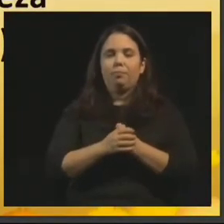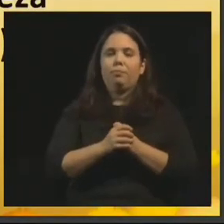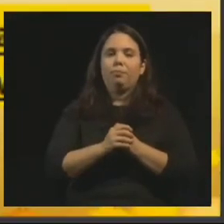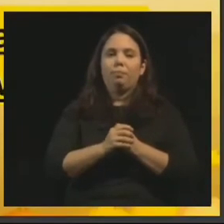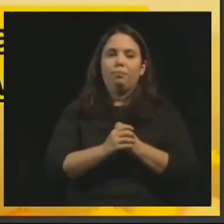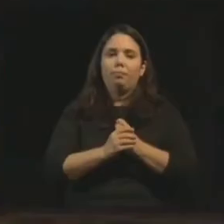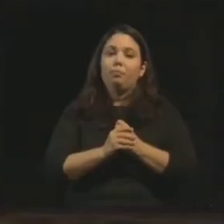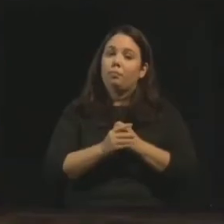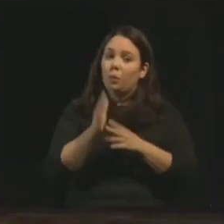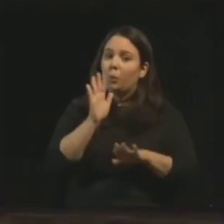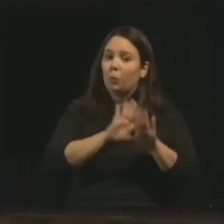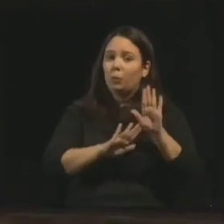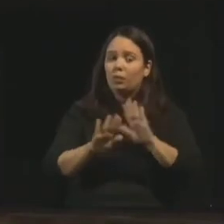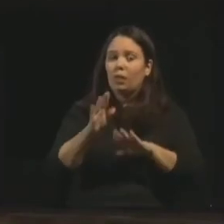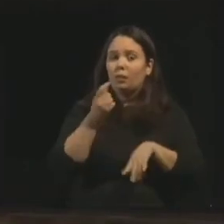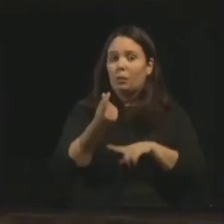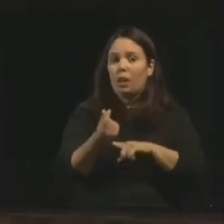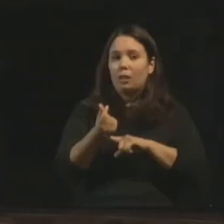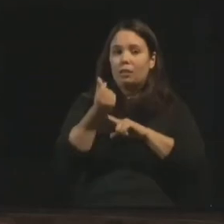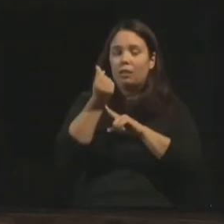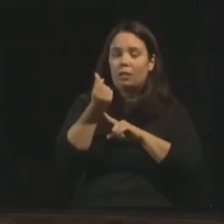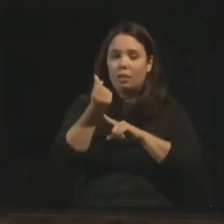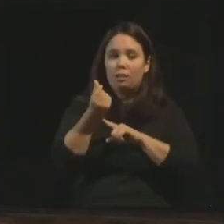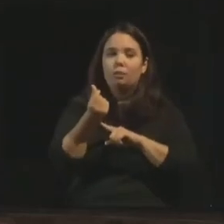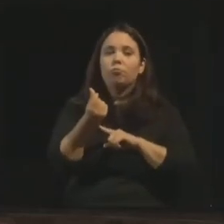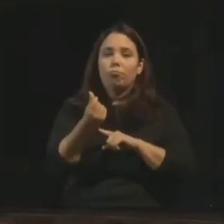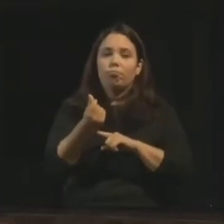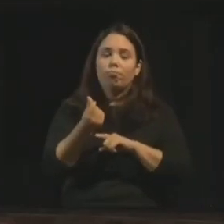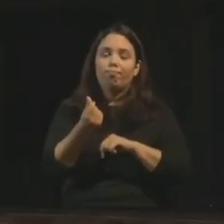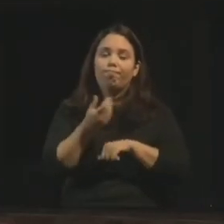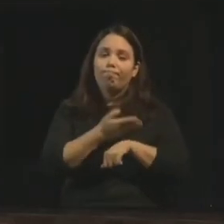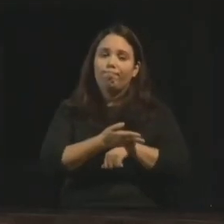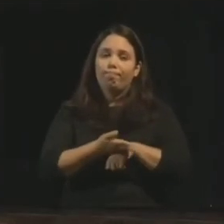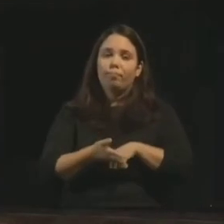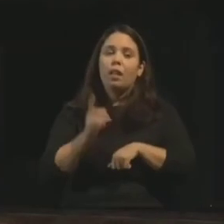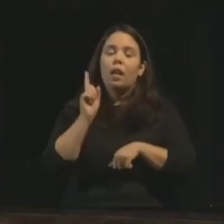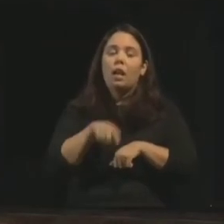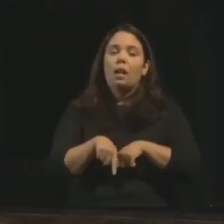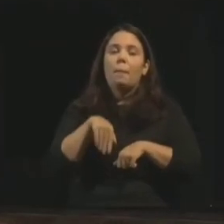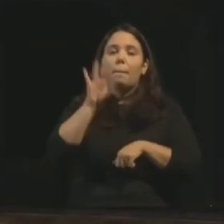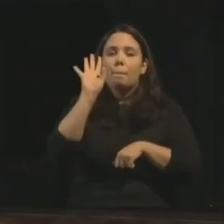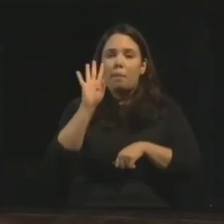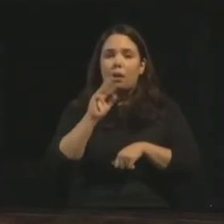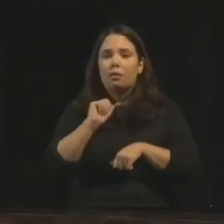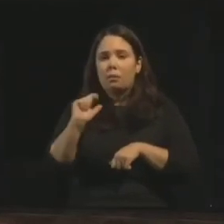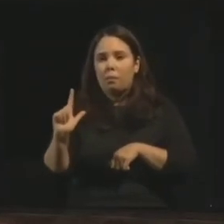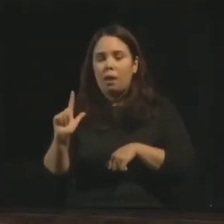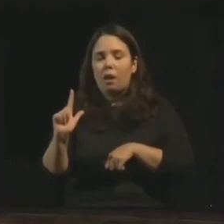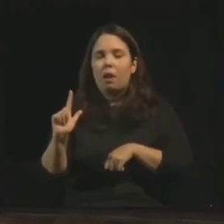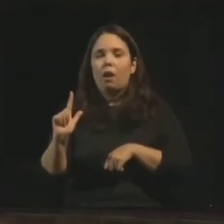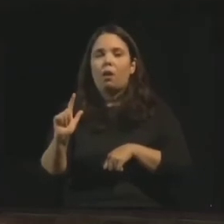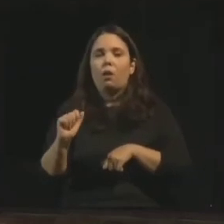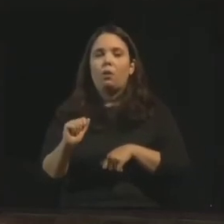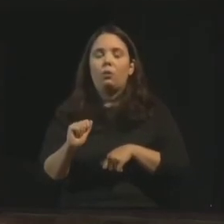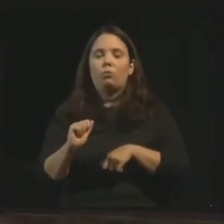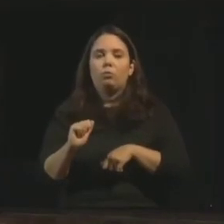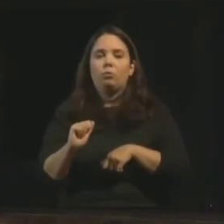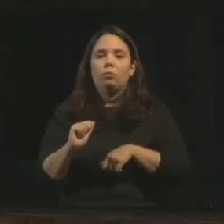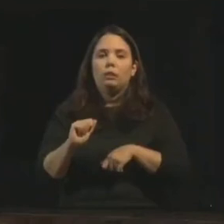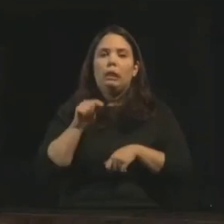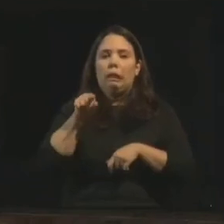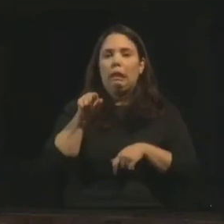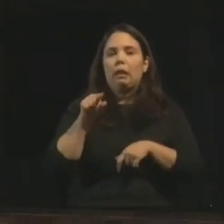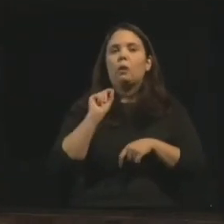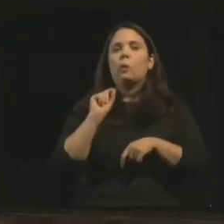então, cuidado com a riqueza, que normalmente é uma prova mais perigosa do que a pobreza, nos diz, porque ela é o